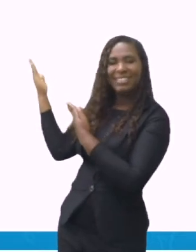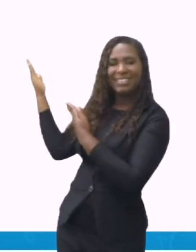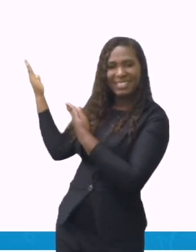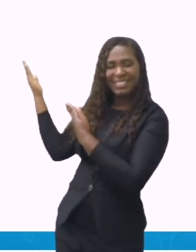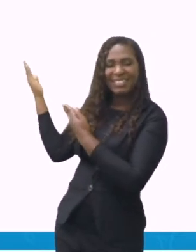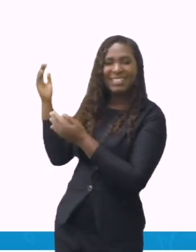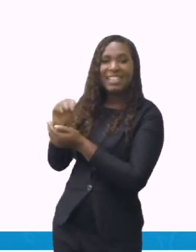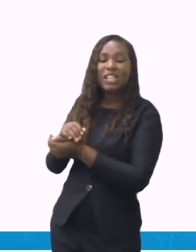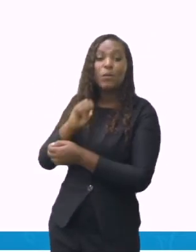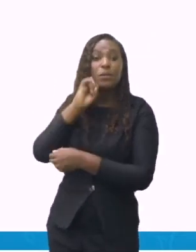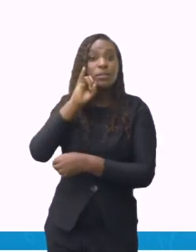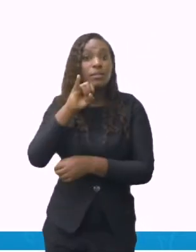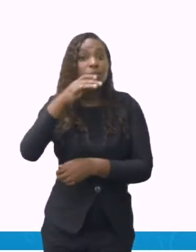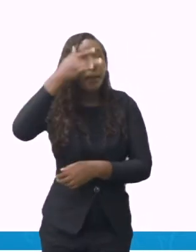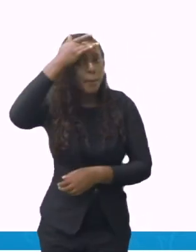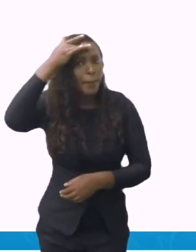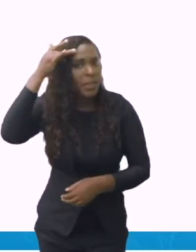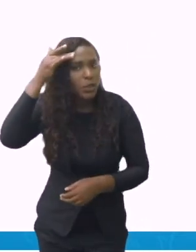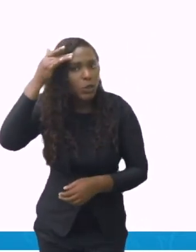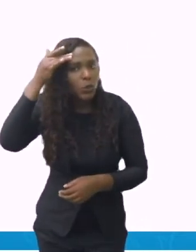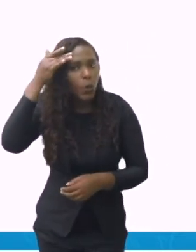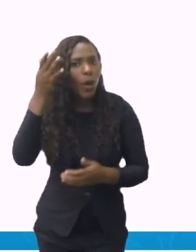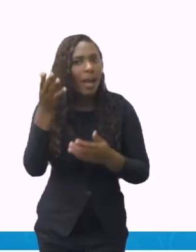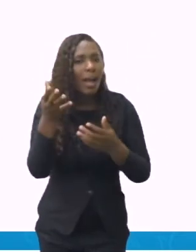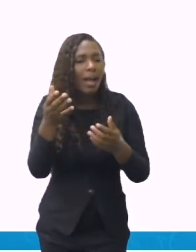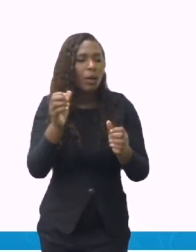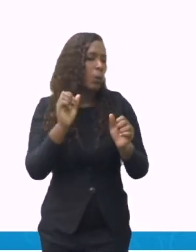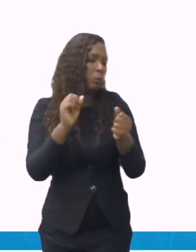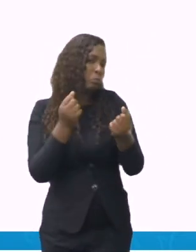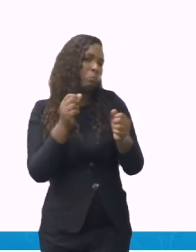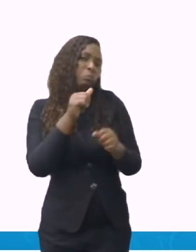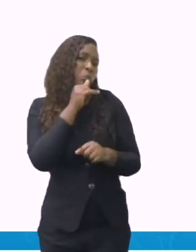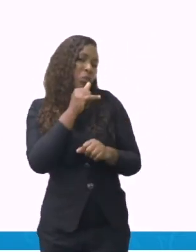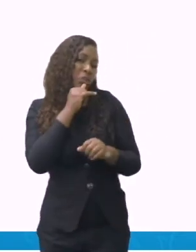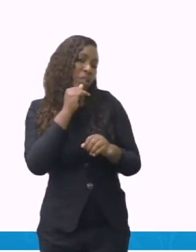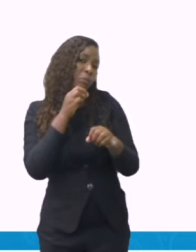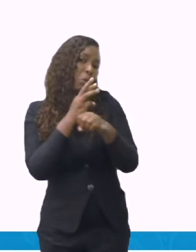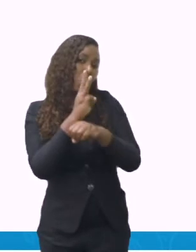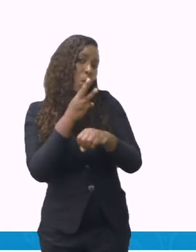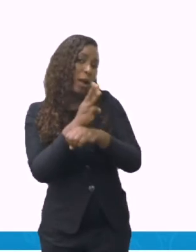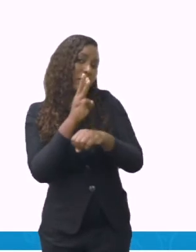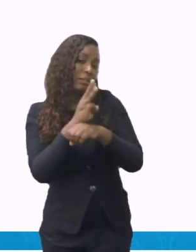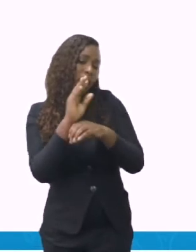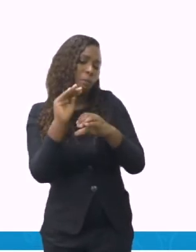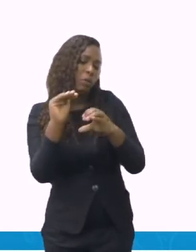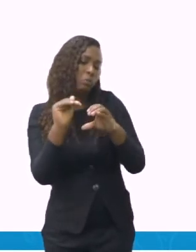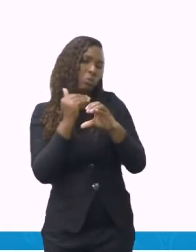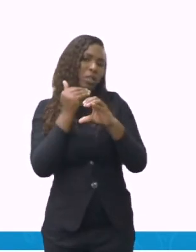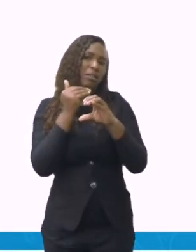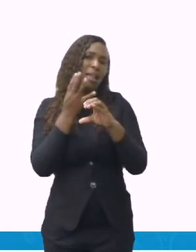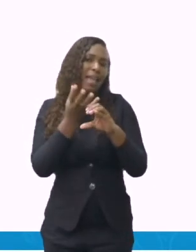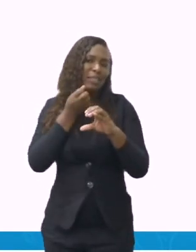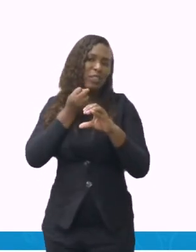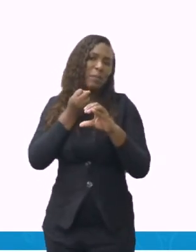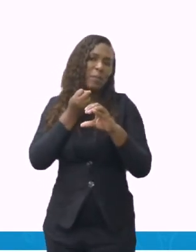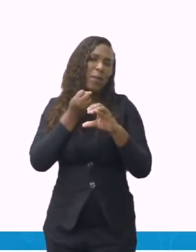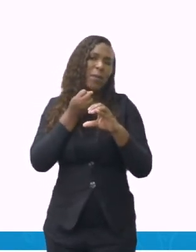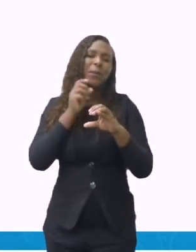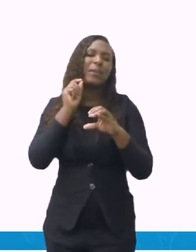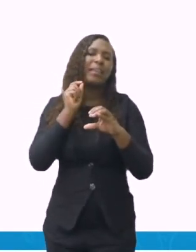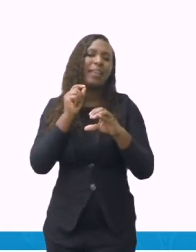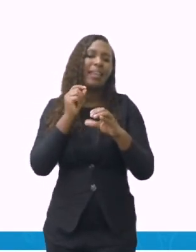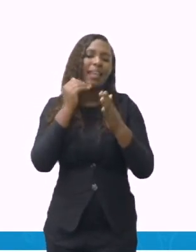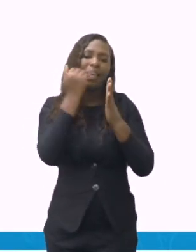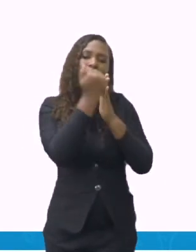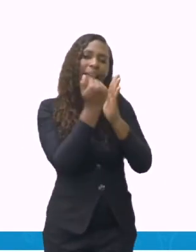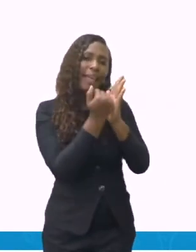receita ou recebeu lá pelo WhatsApp a minha receita, ela tem que saber o que ela vai fazer. Ela vai fazer um brigadeiro. Para